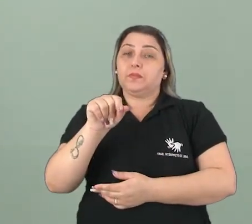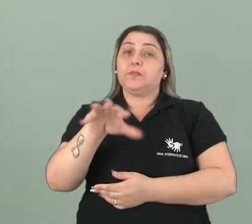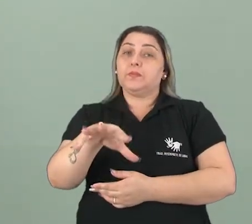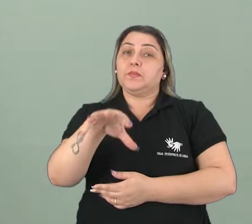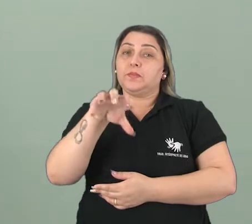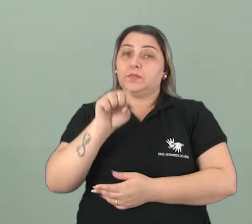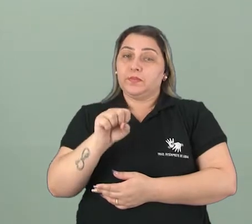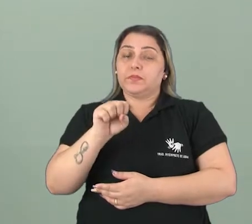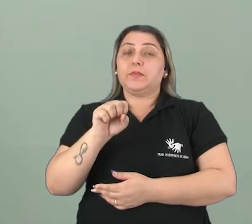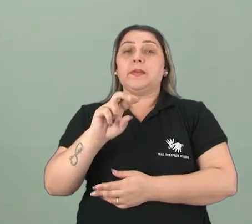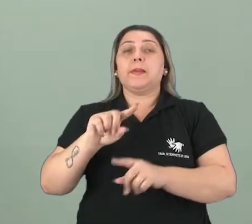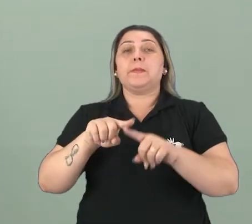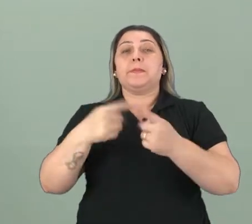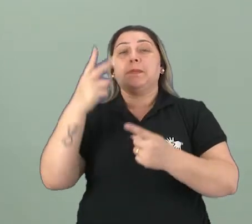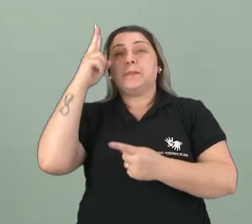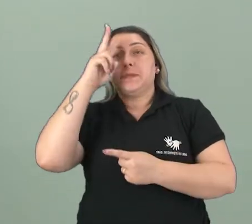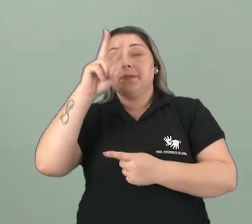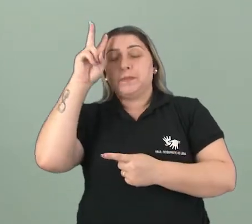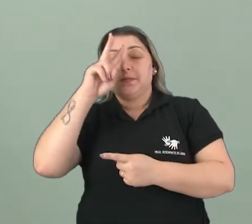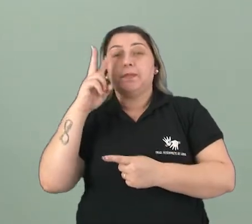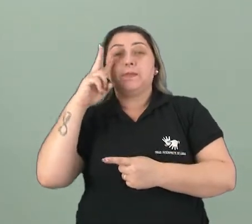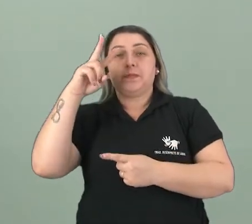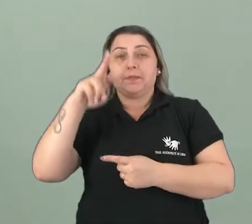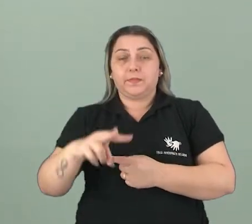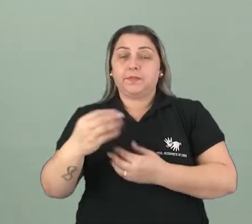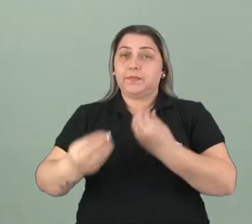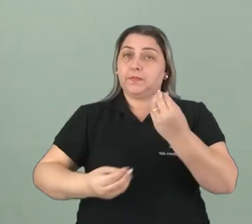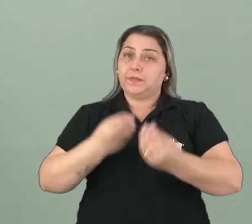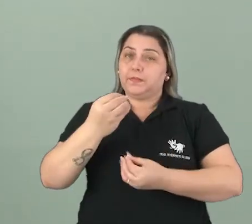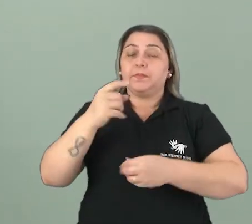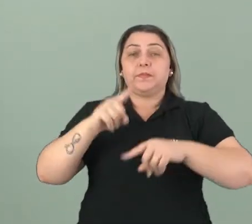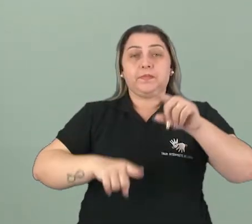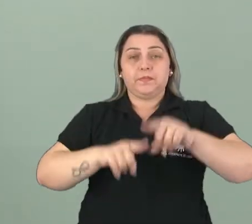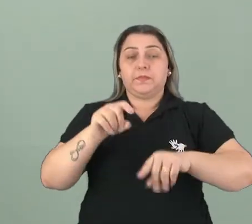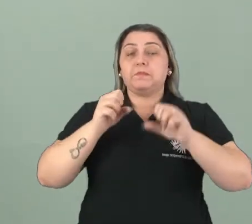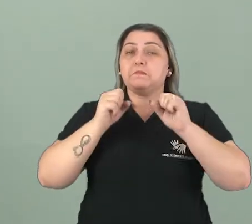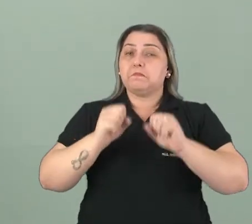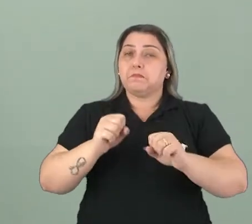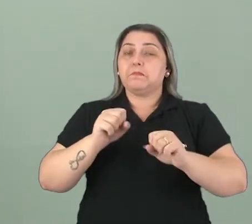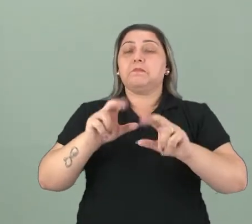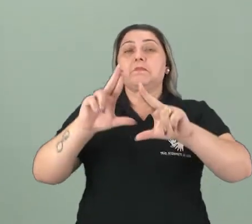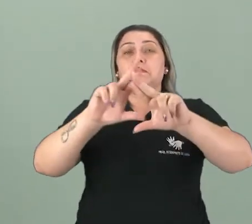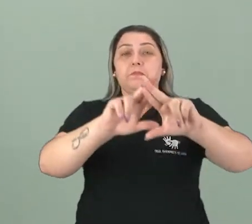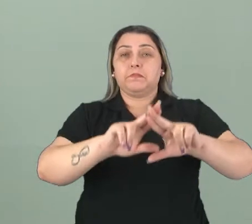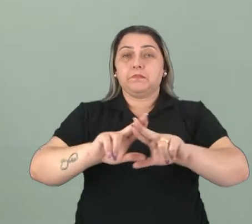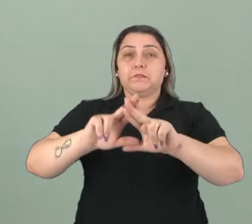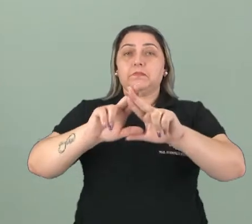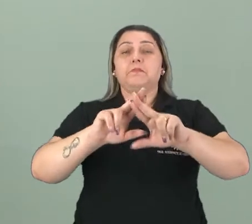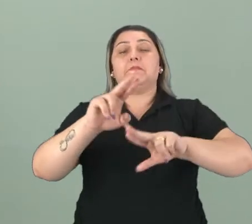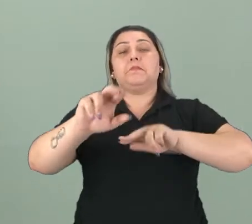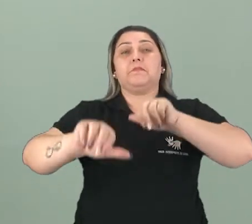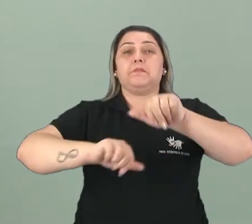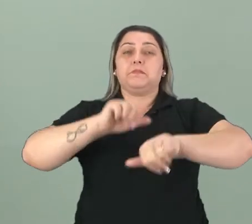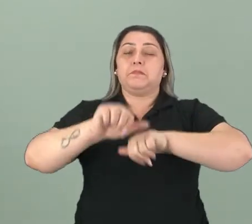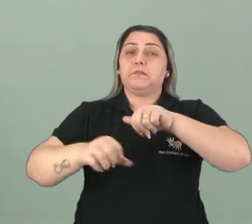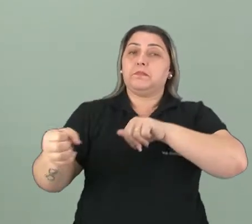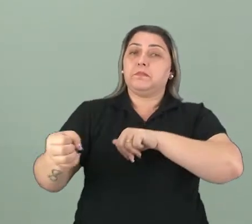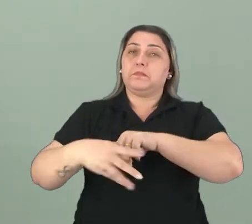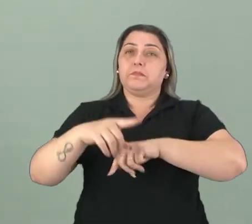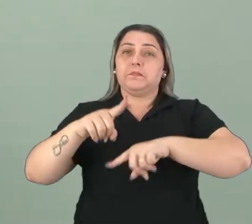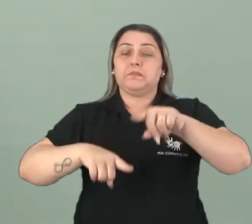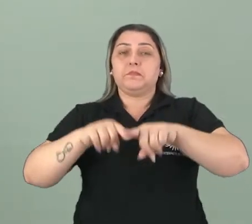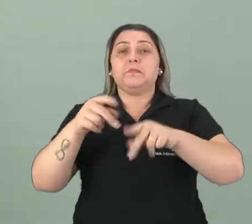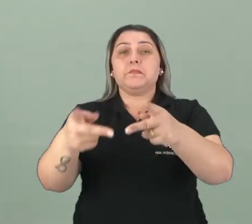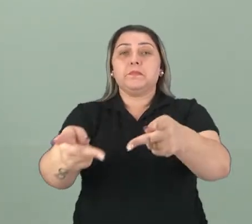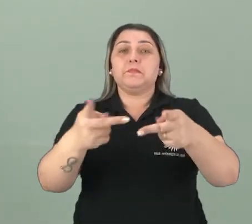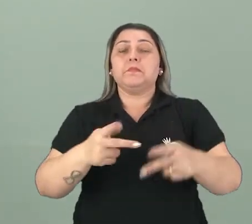Mas para que a gente relembre tudo isso e veja como esses produtos podem ser reciclados e transformados em um novo produto, eu quero